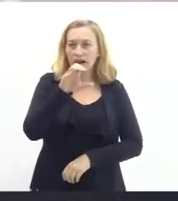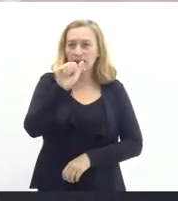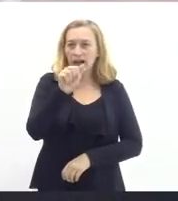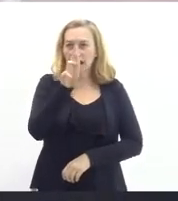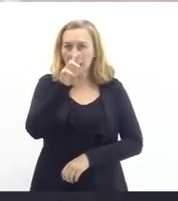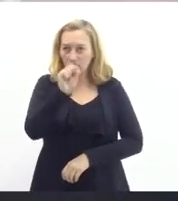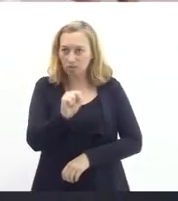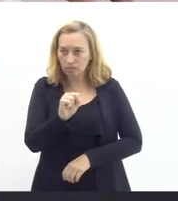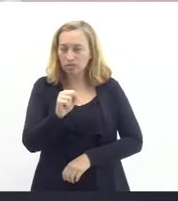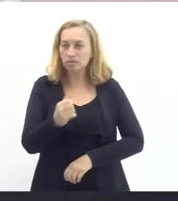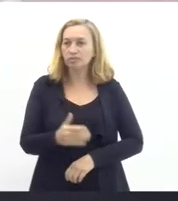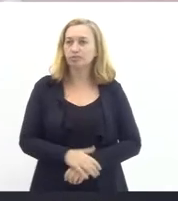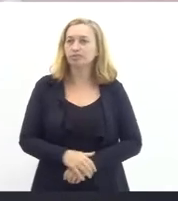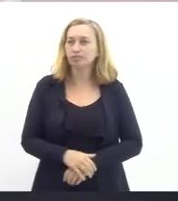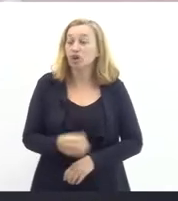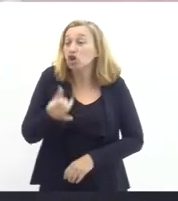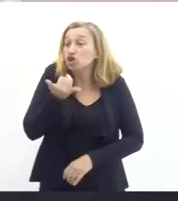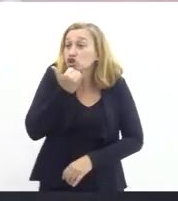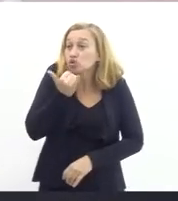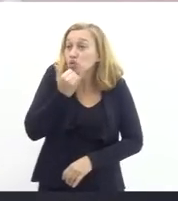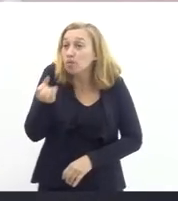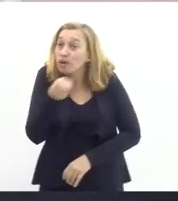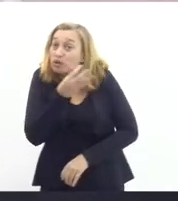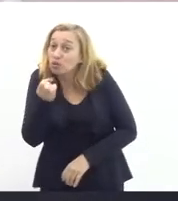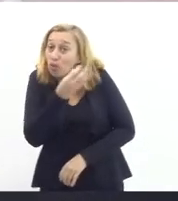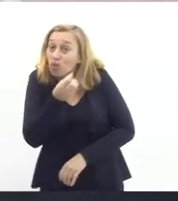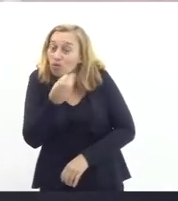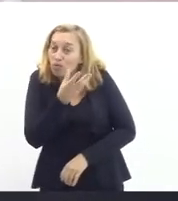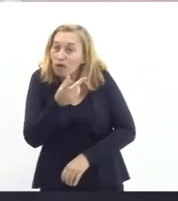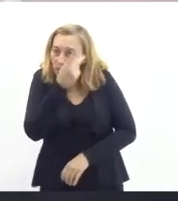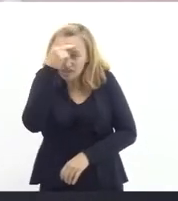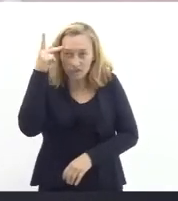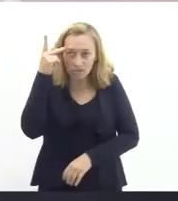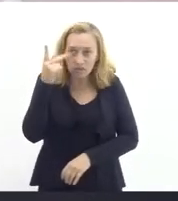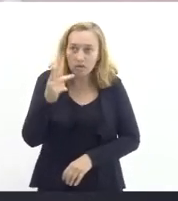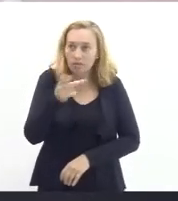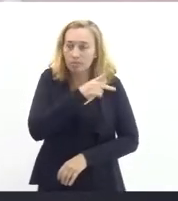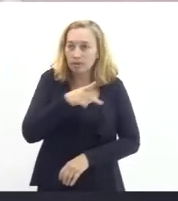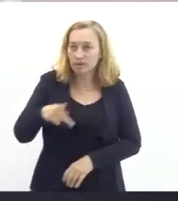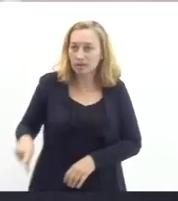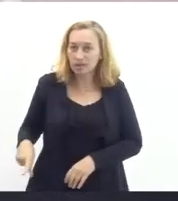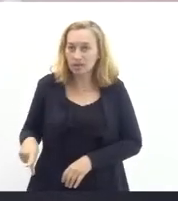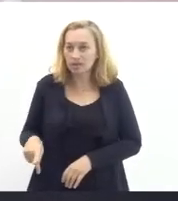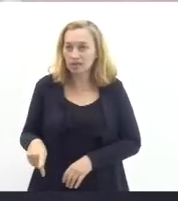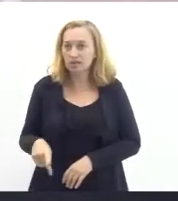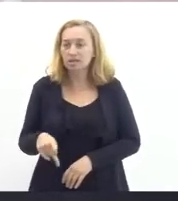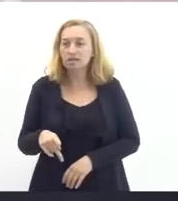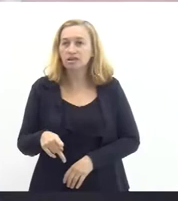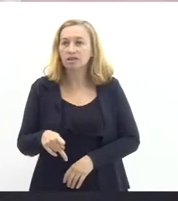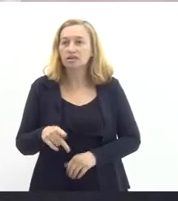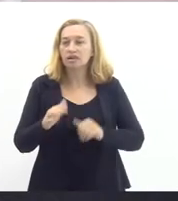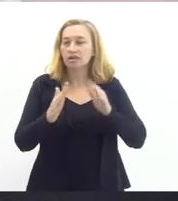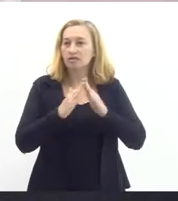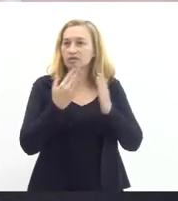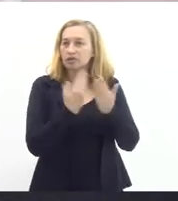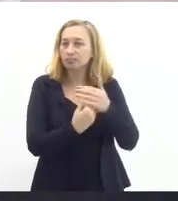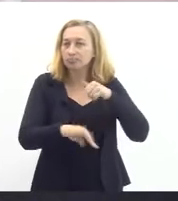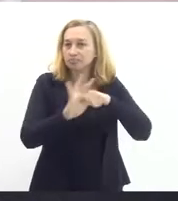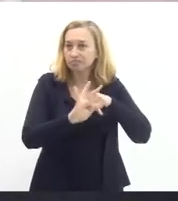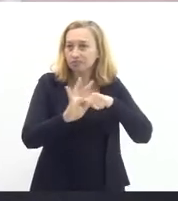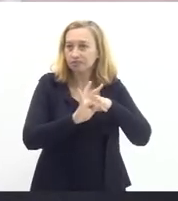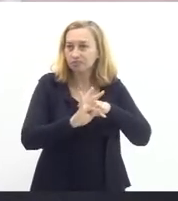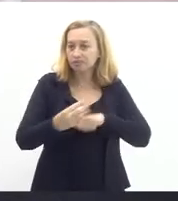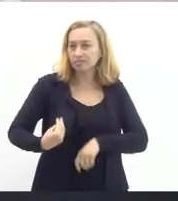José Wilson, desculpa, é novo, estamos com uma nova gestão na FAETEC, o atual presidente da FAETEC, inclusive, esteve aqui conosco